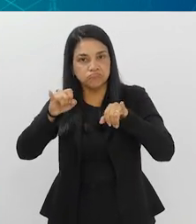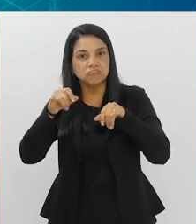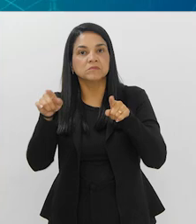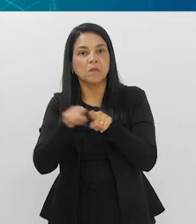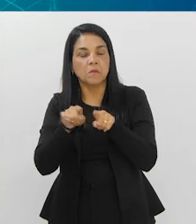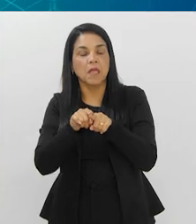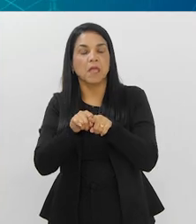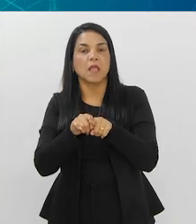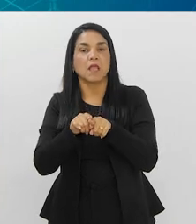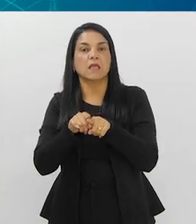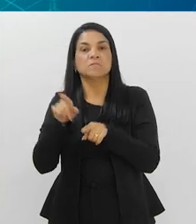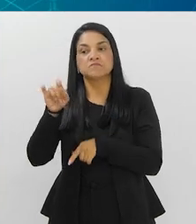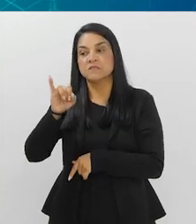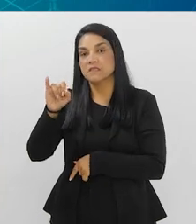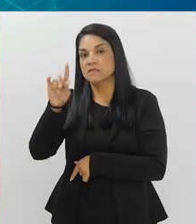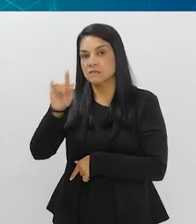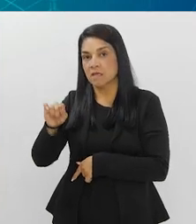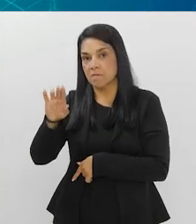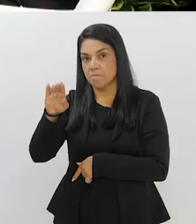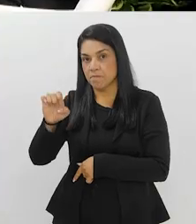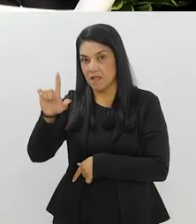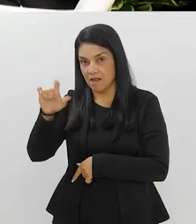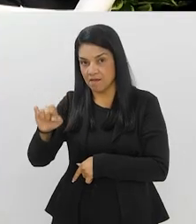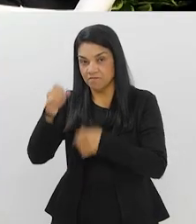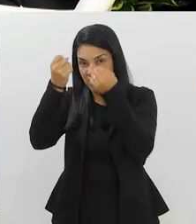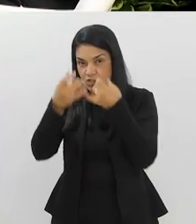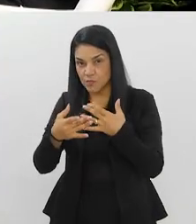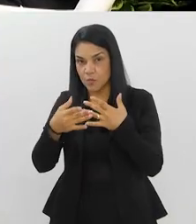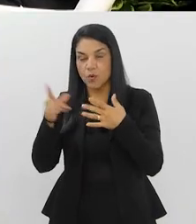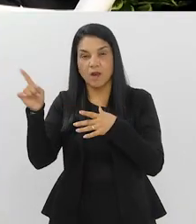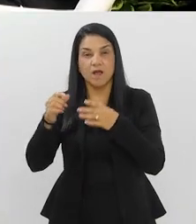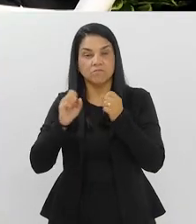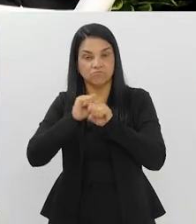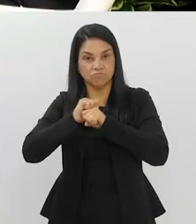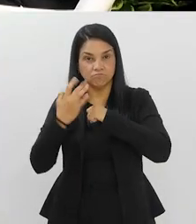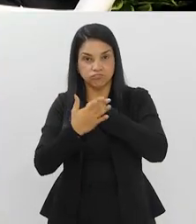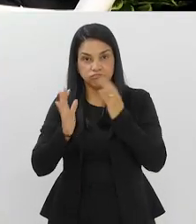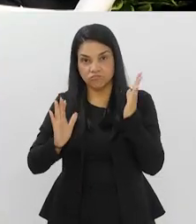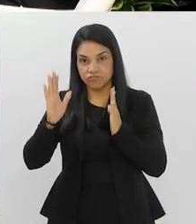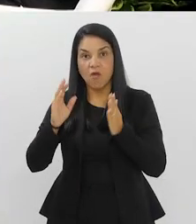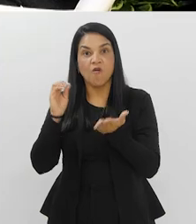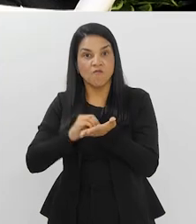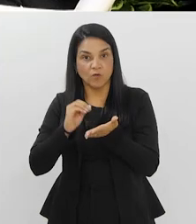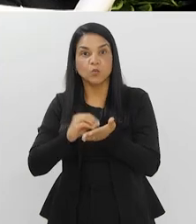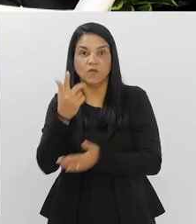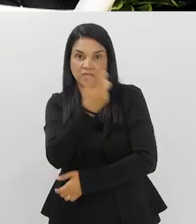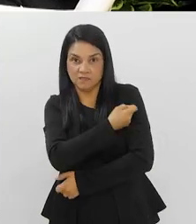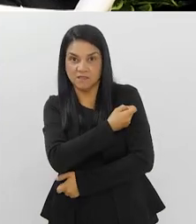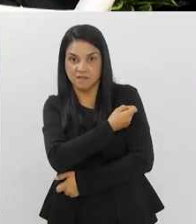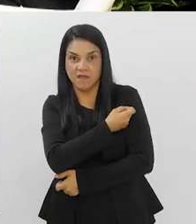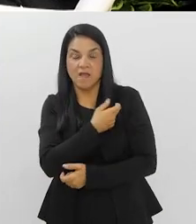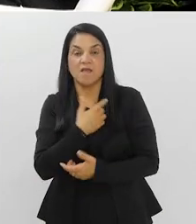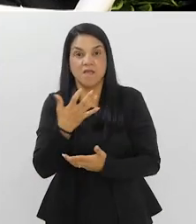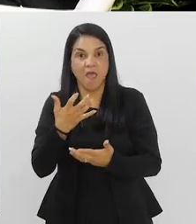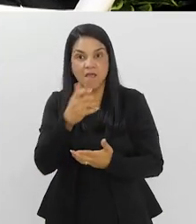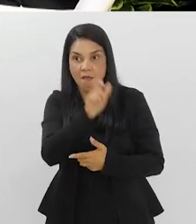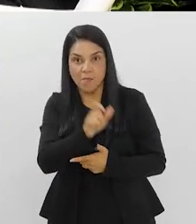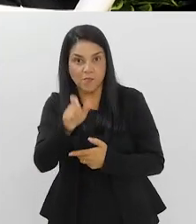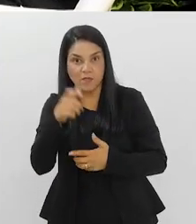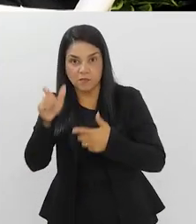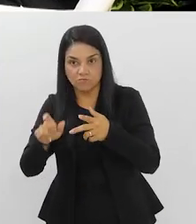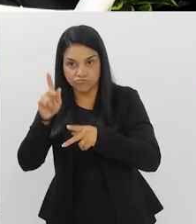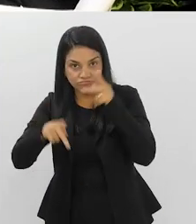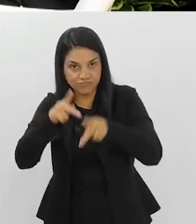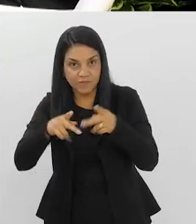e Dengue foi outro exemplo que Isabela deu quando a gente estava no surto lá atrás que voltou vacina. Todo mundo queria, agora ninguém